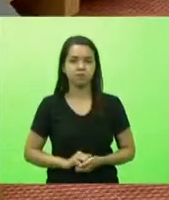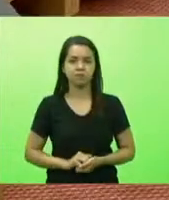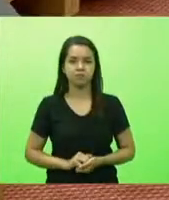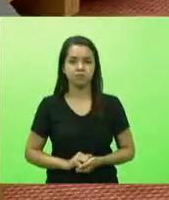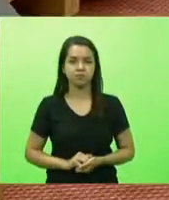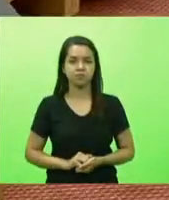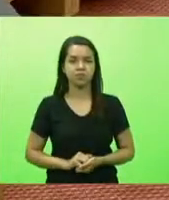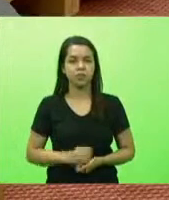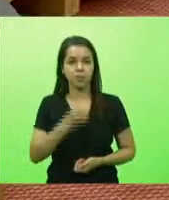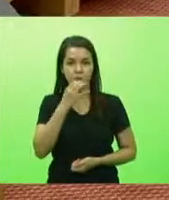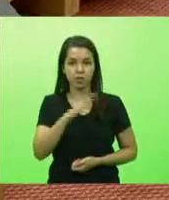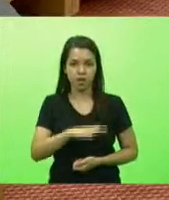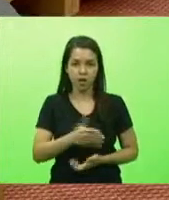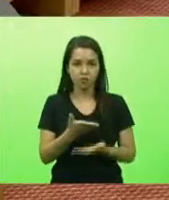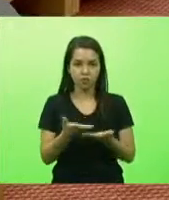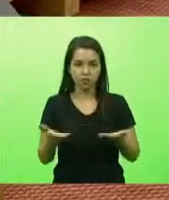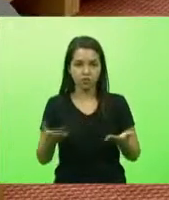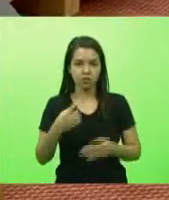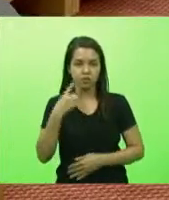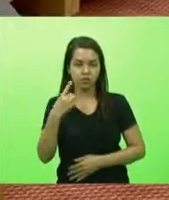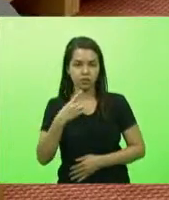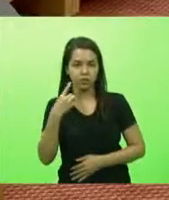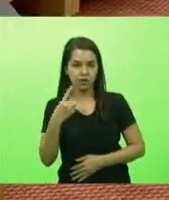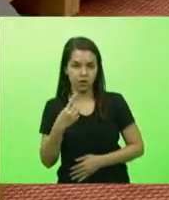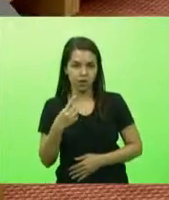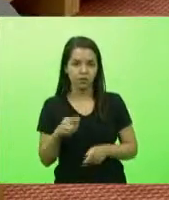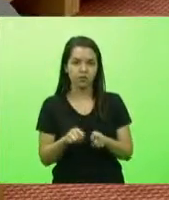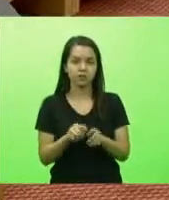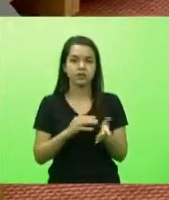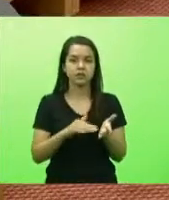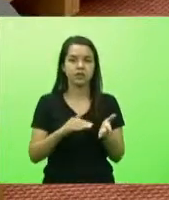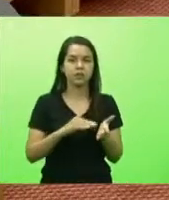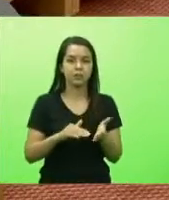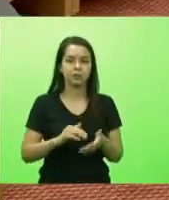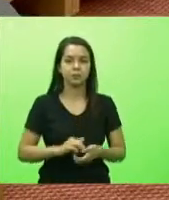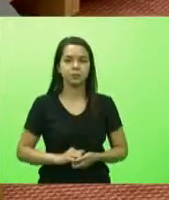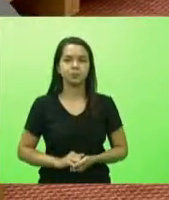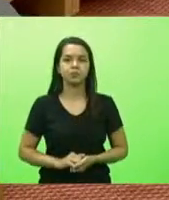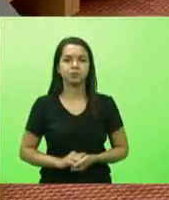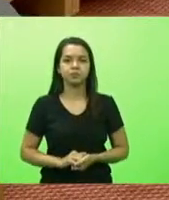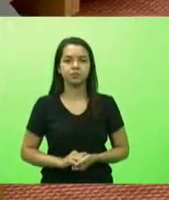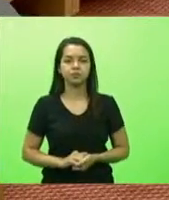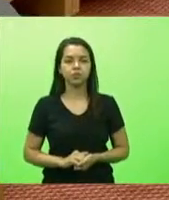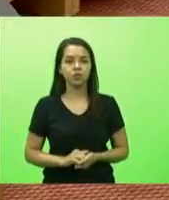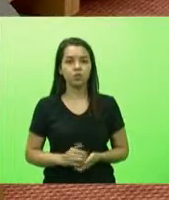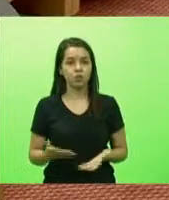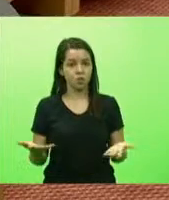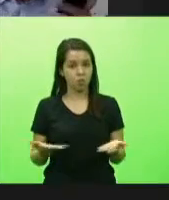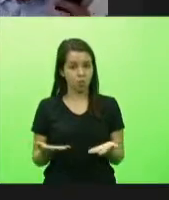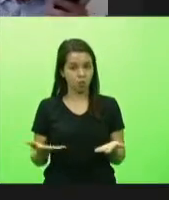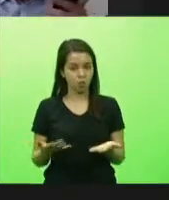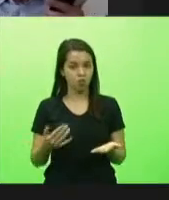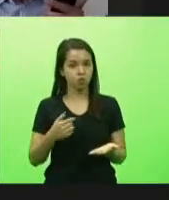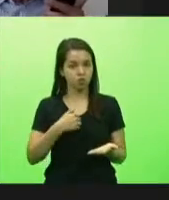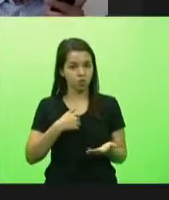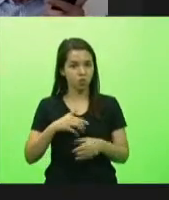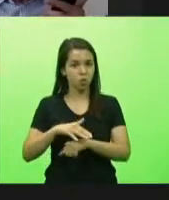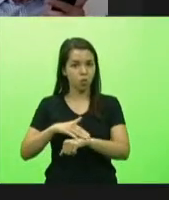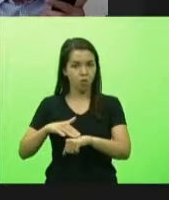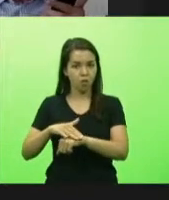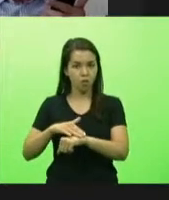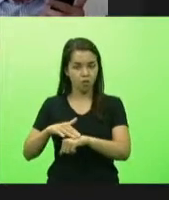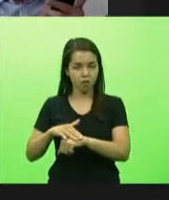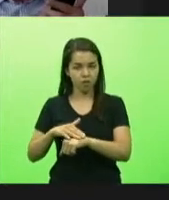Boa tarde senhores deputados senhor secretário eu hoje fui tive uma conversa com